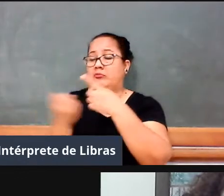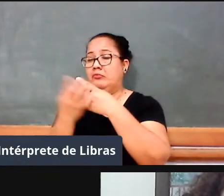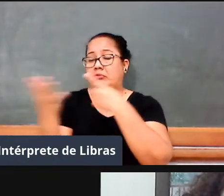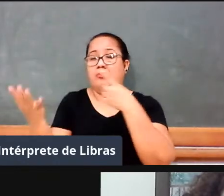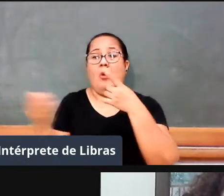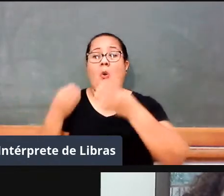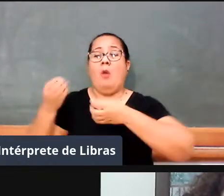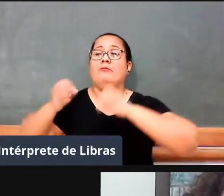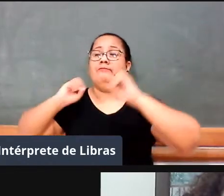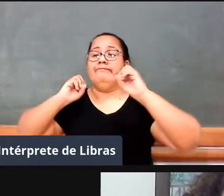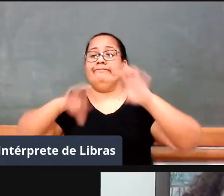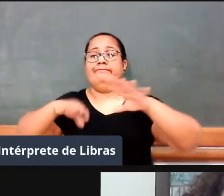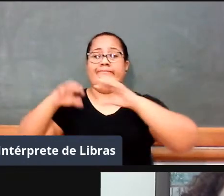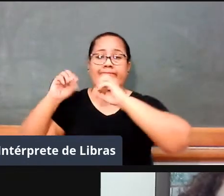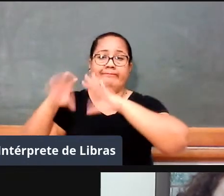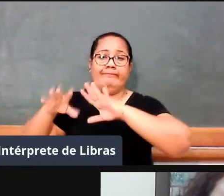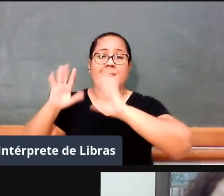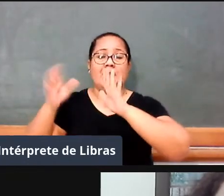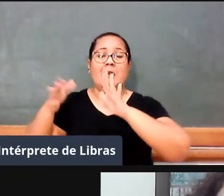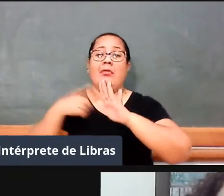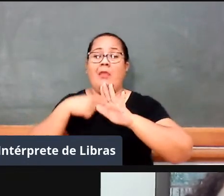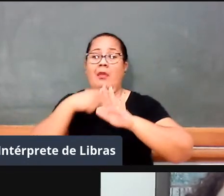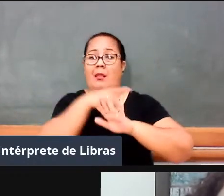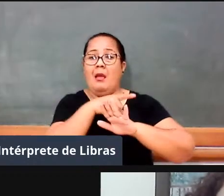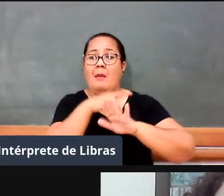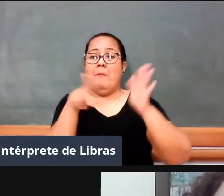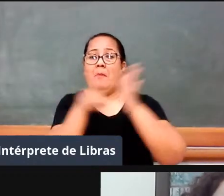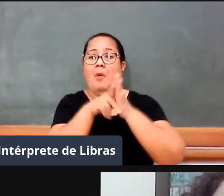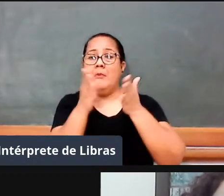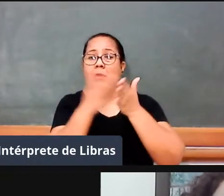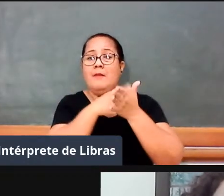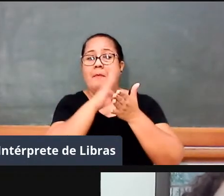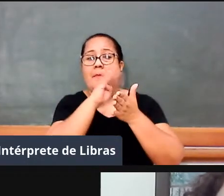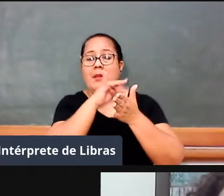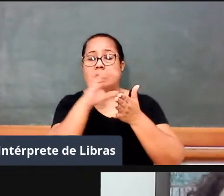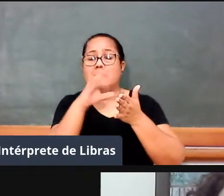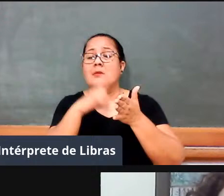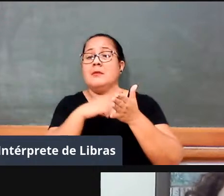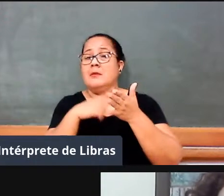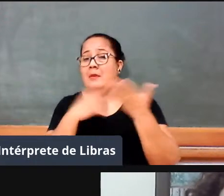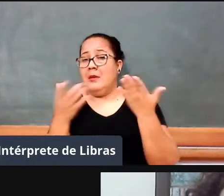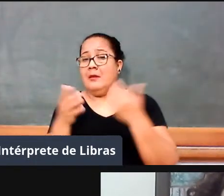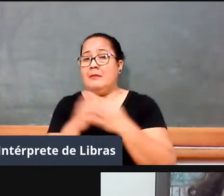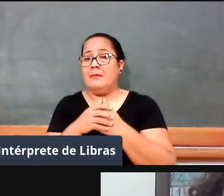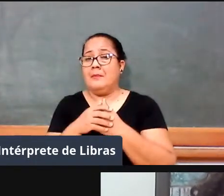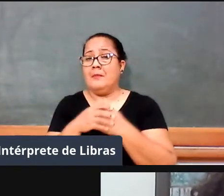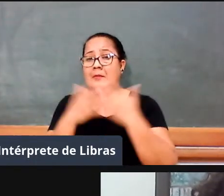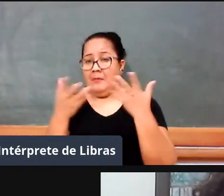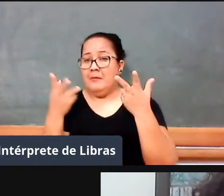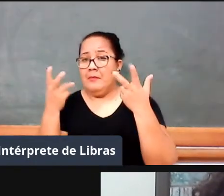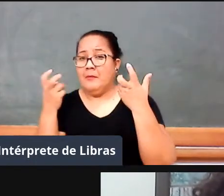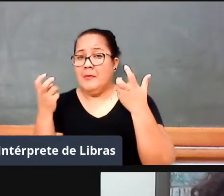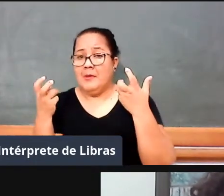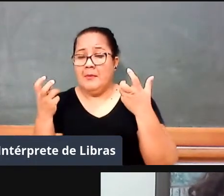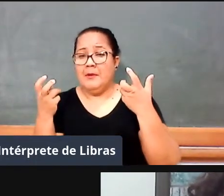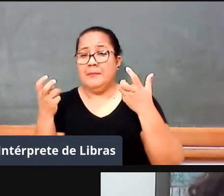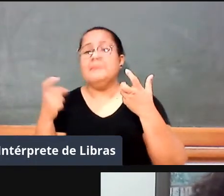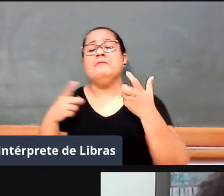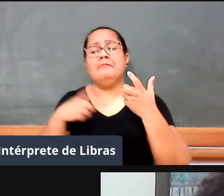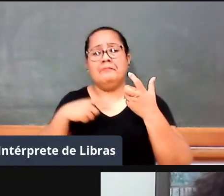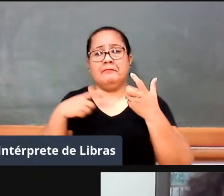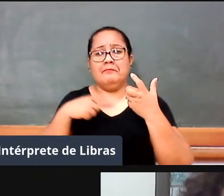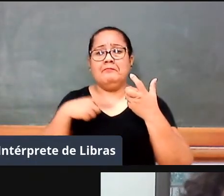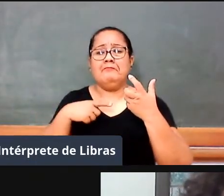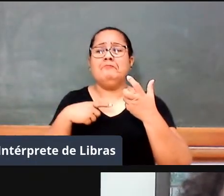fala da BNCC, né, então isso está aí no YouTube, se você procurar aí ensino de